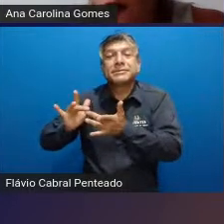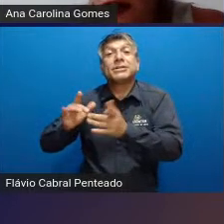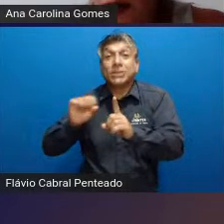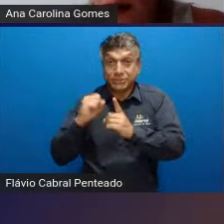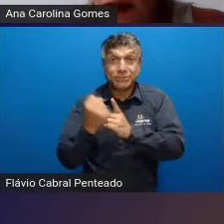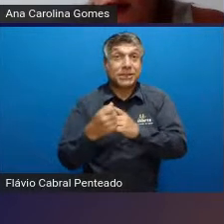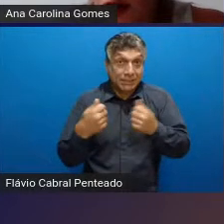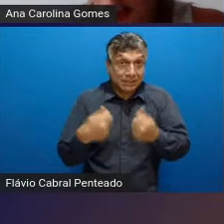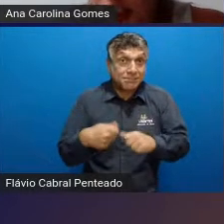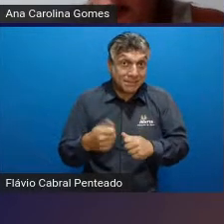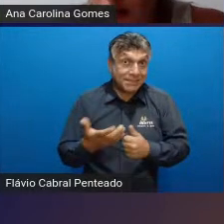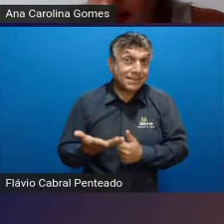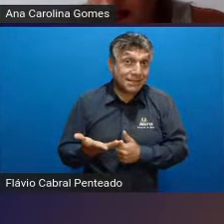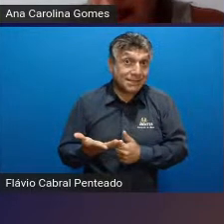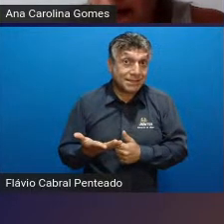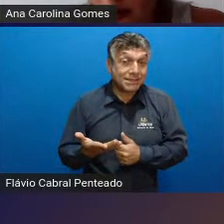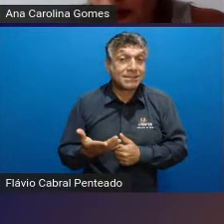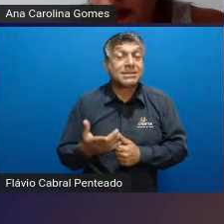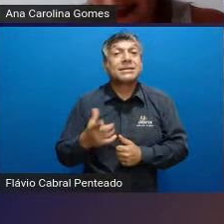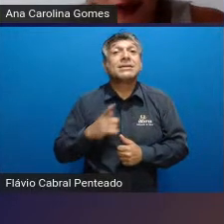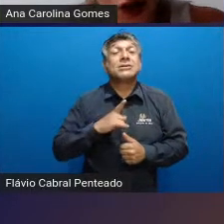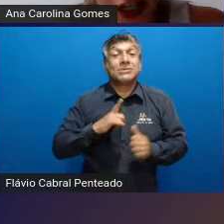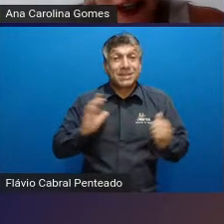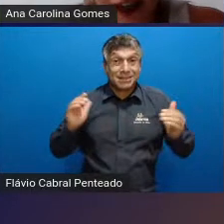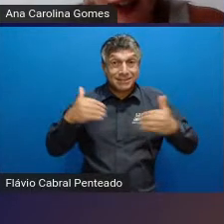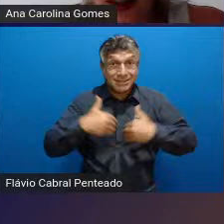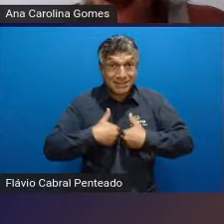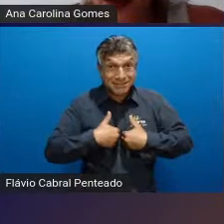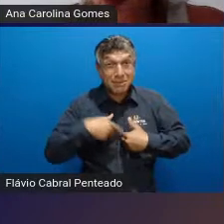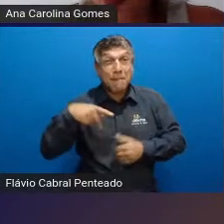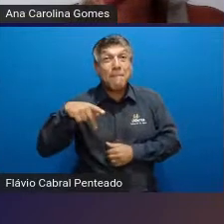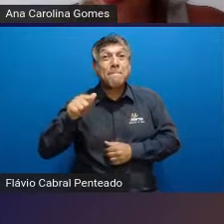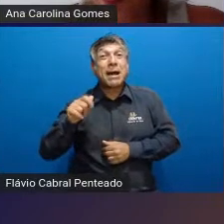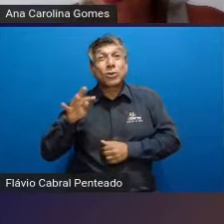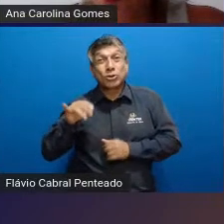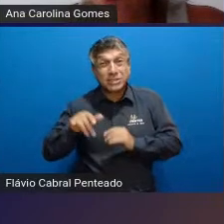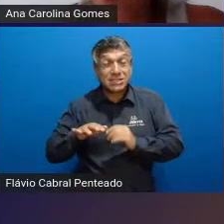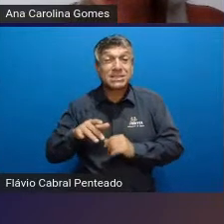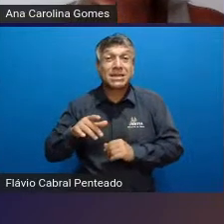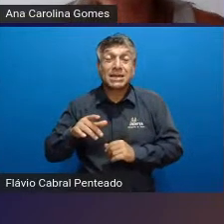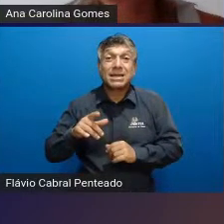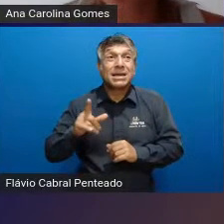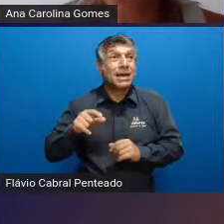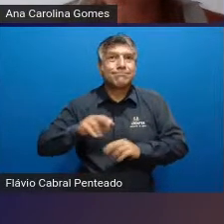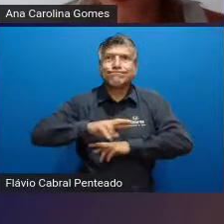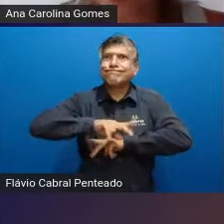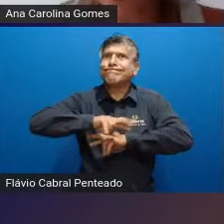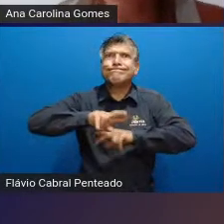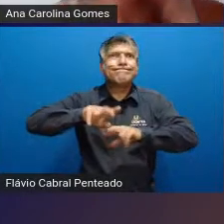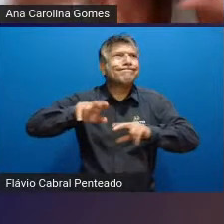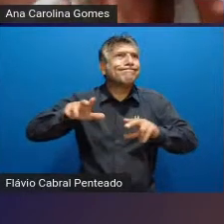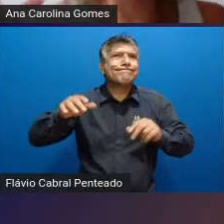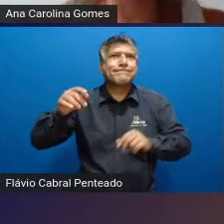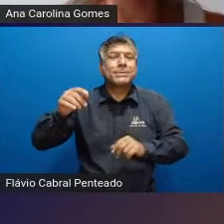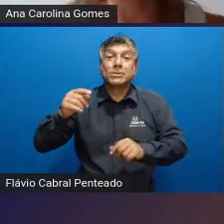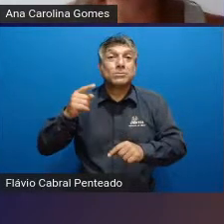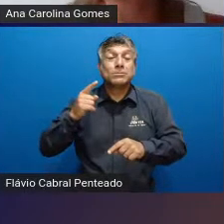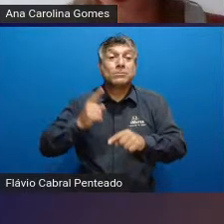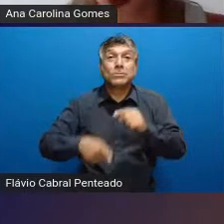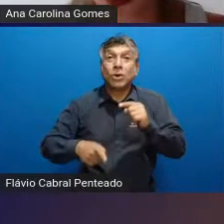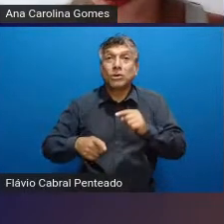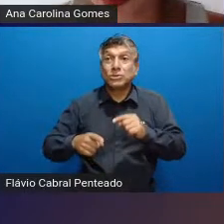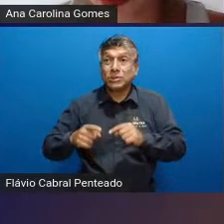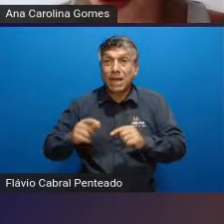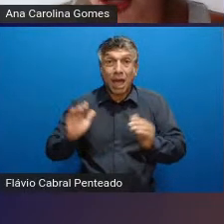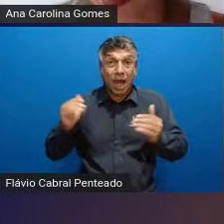como a patologia do autismo ela é muito heterogênea a gente tem que a gente não pode embasar todo o